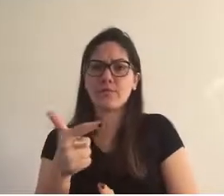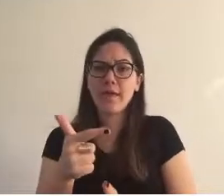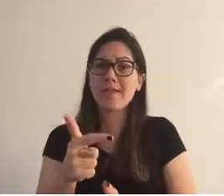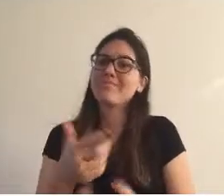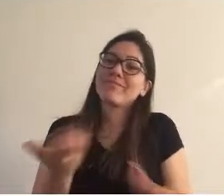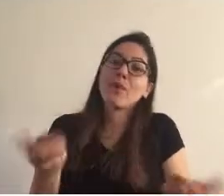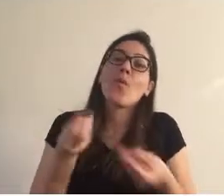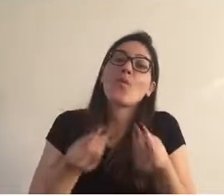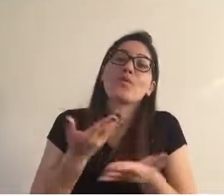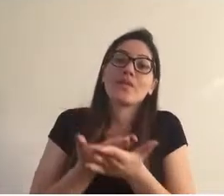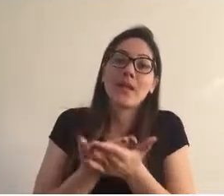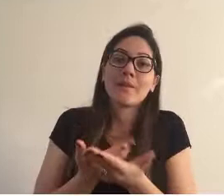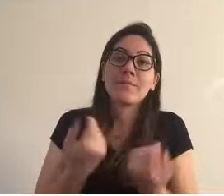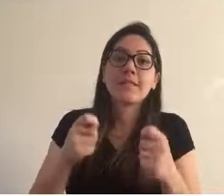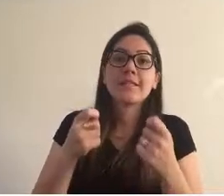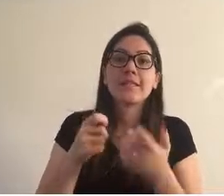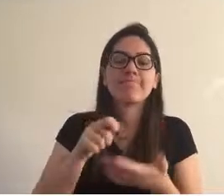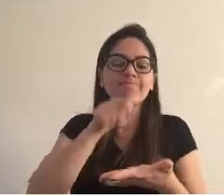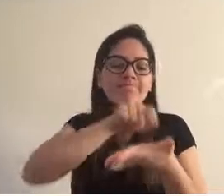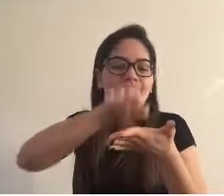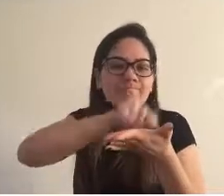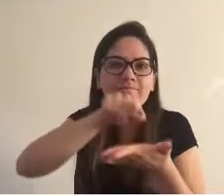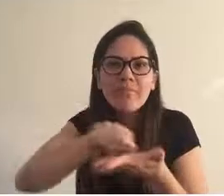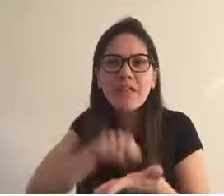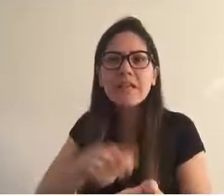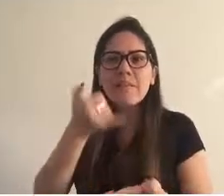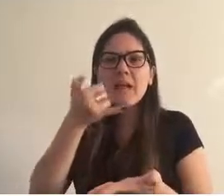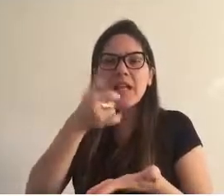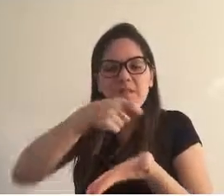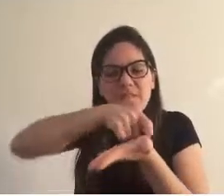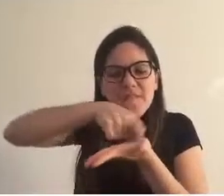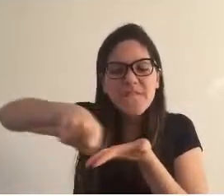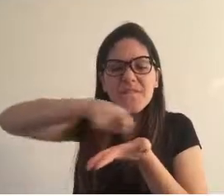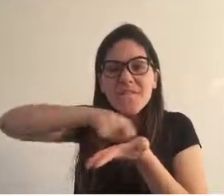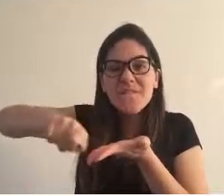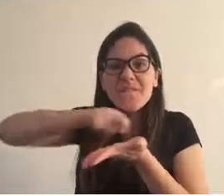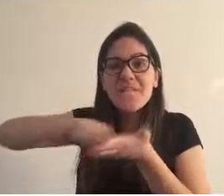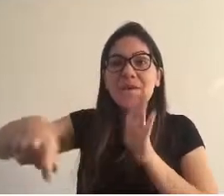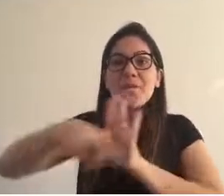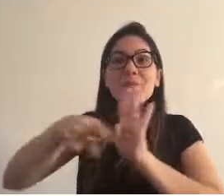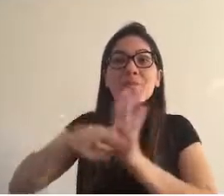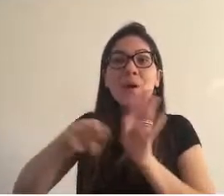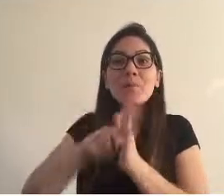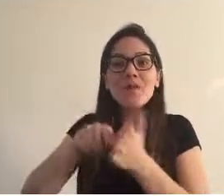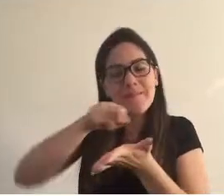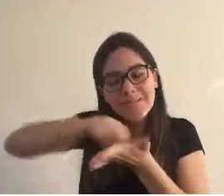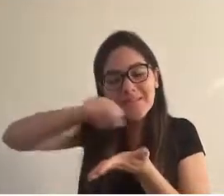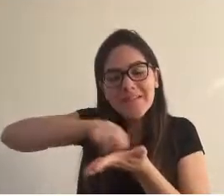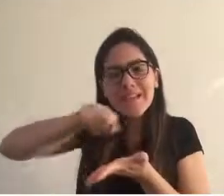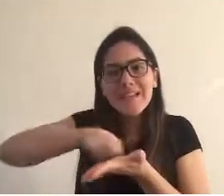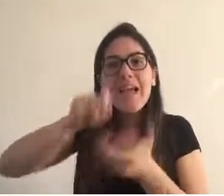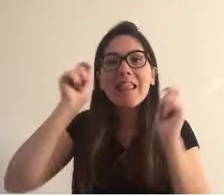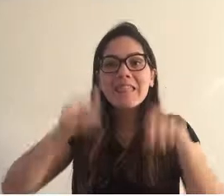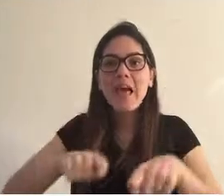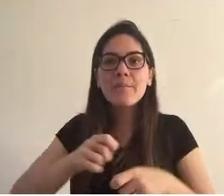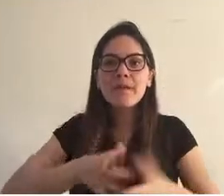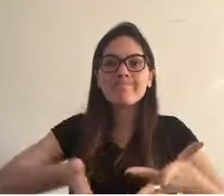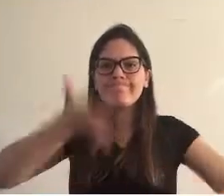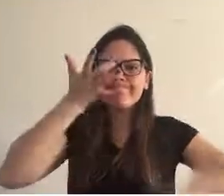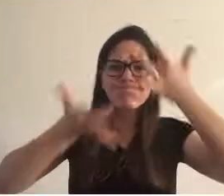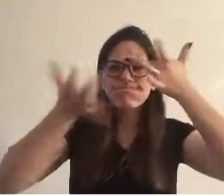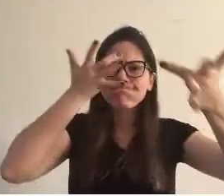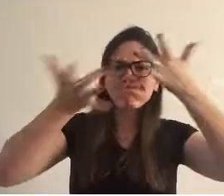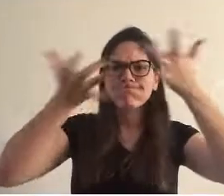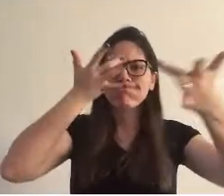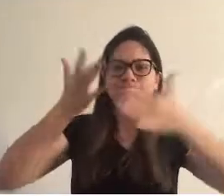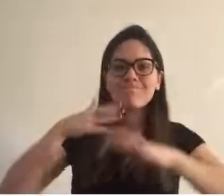em ouvir ou ler o conteúdo. Nem a marcações com canetas marca-texto. Pois o próprio ato de escrever permite mais